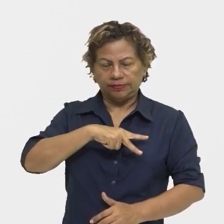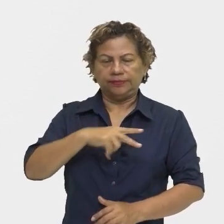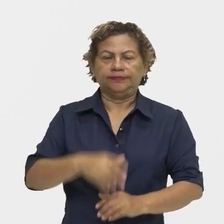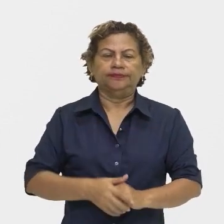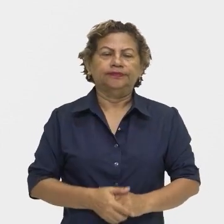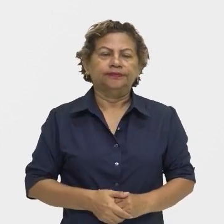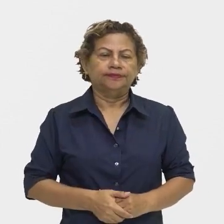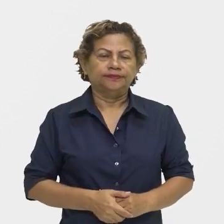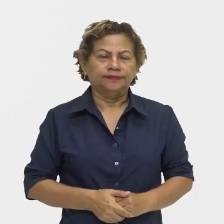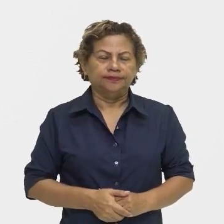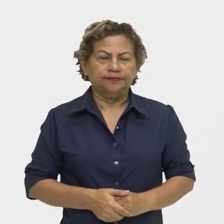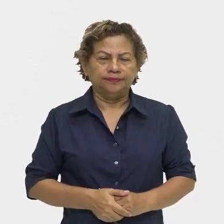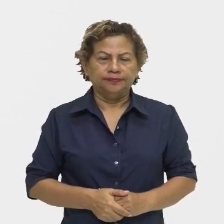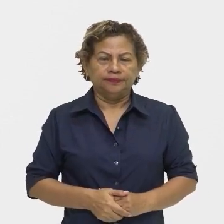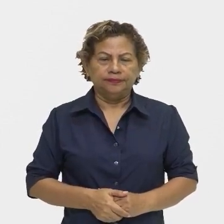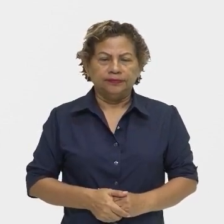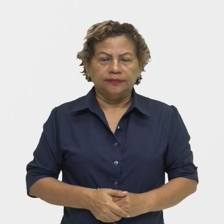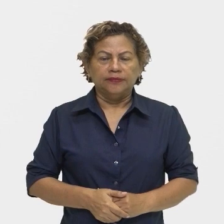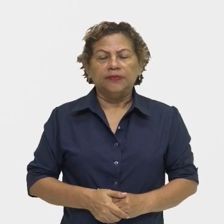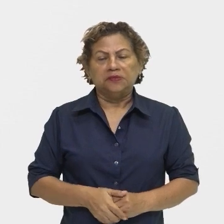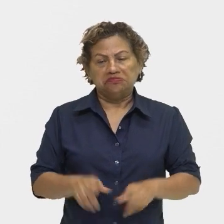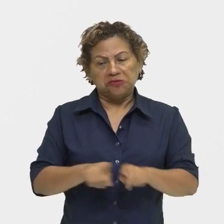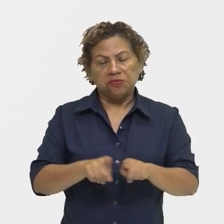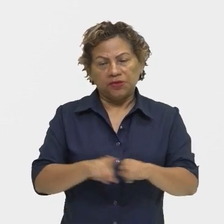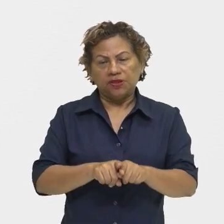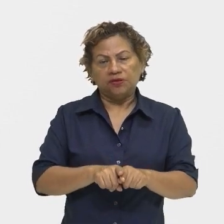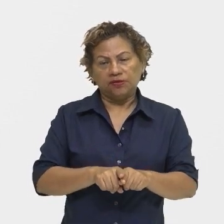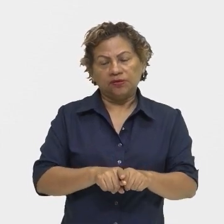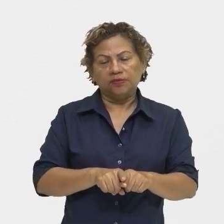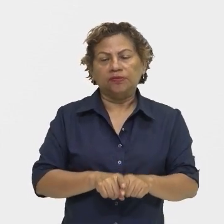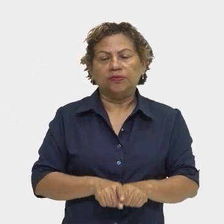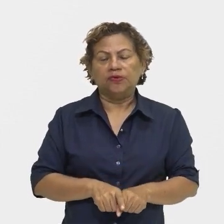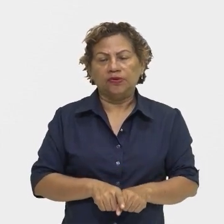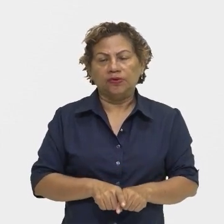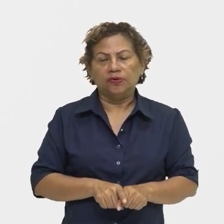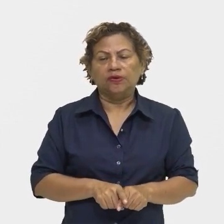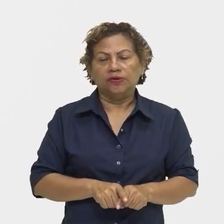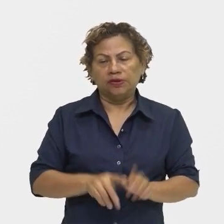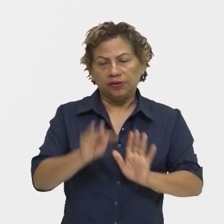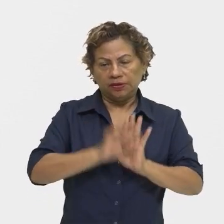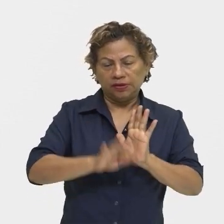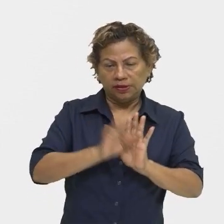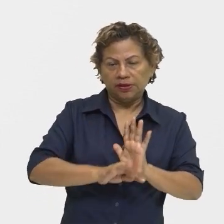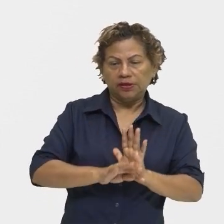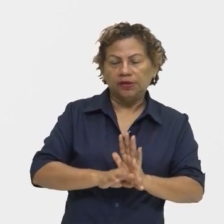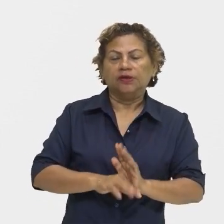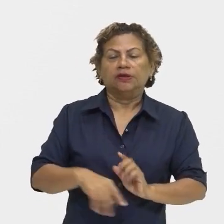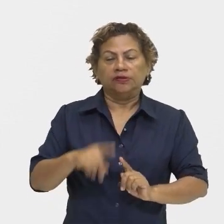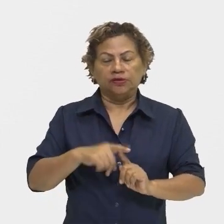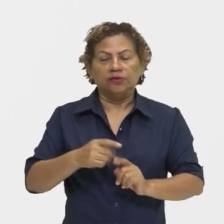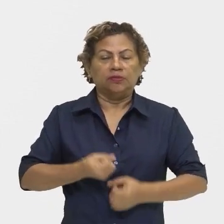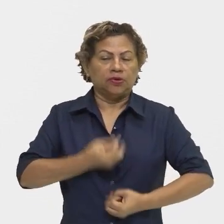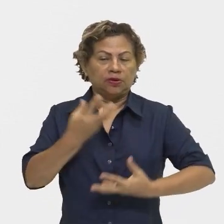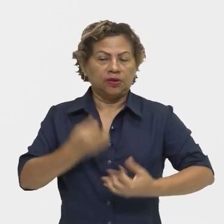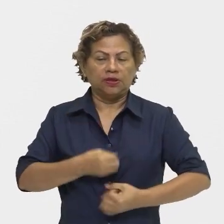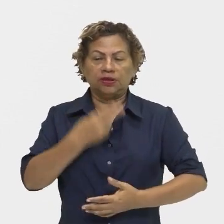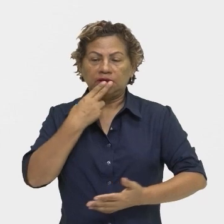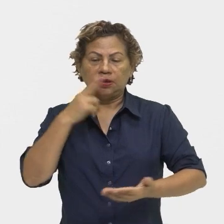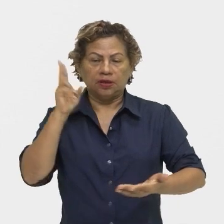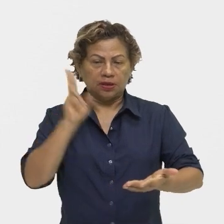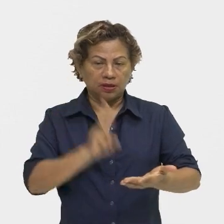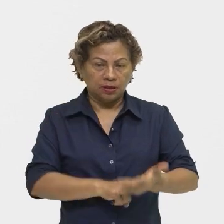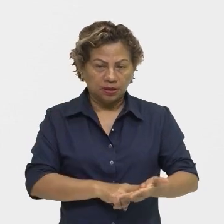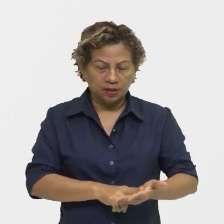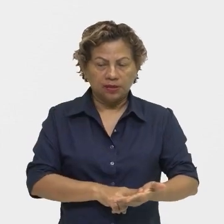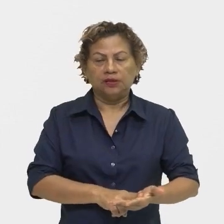E como podemos destacar esses textos, no caso, são os textos poéticos, as cartas, os diários, né? Todos eles vão